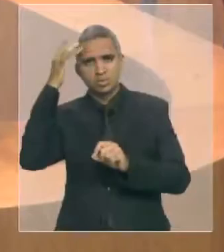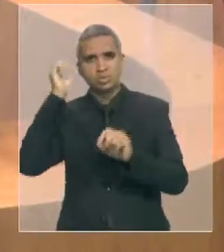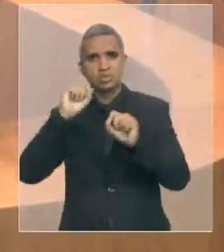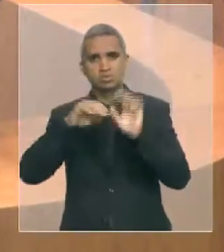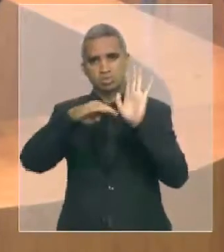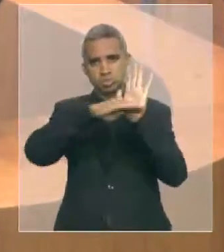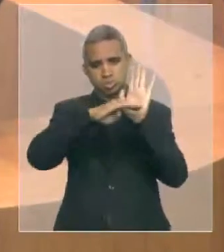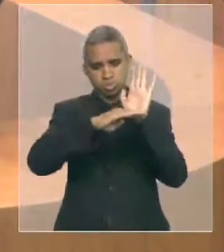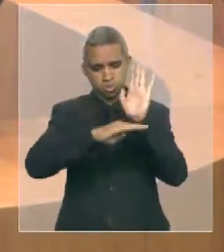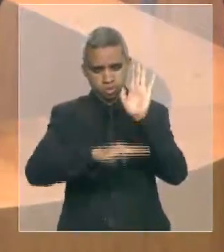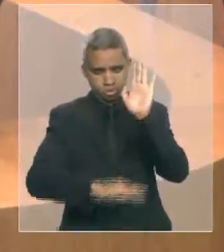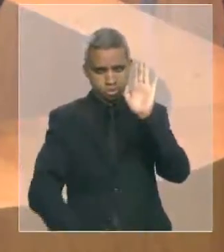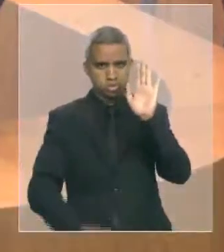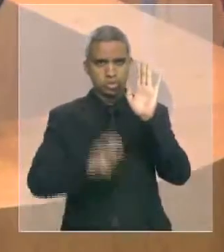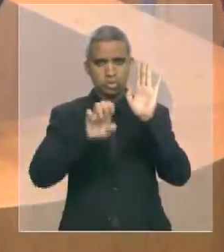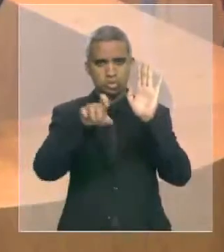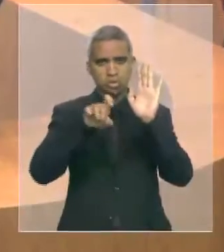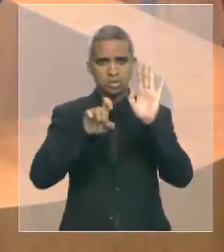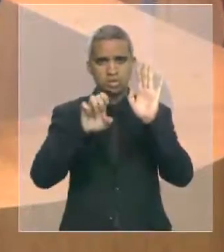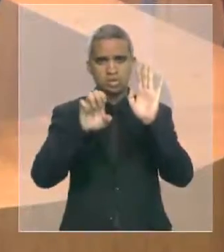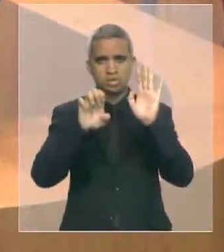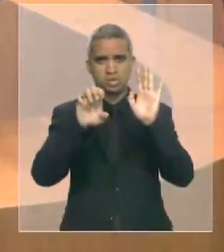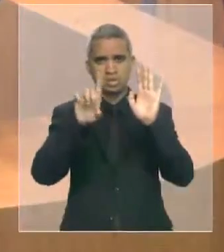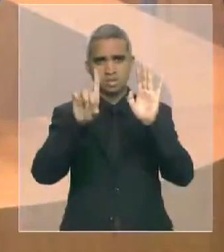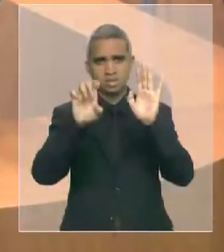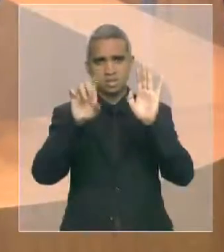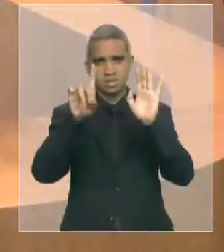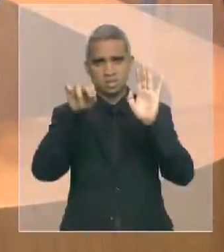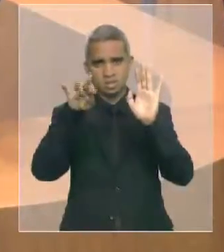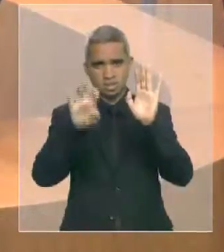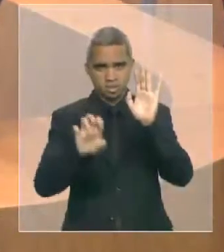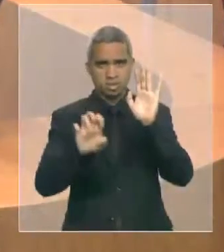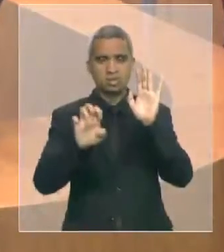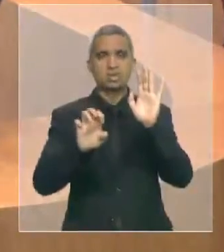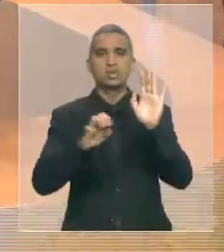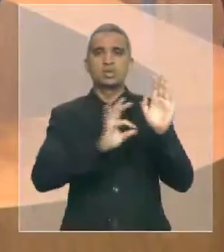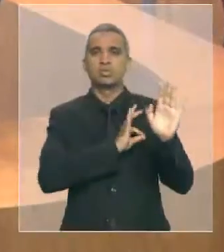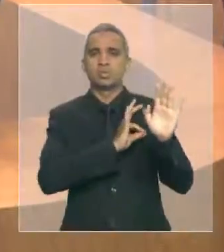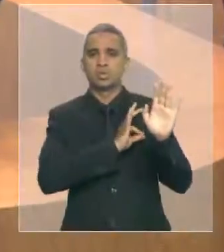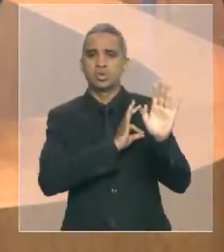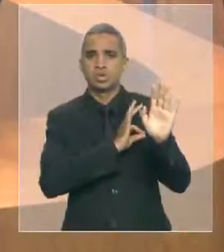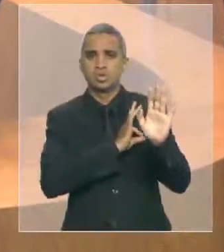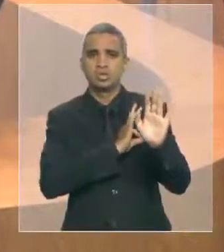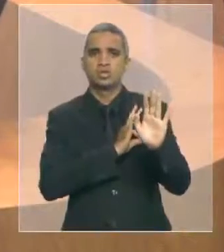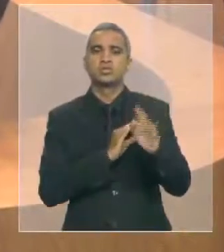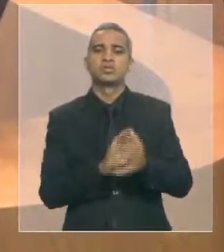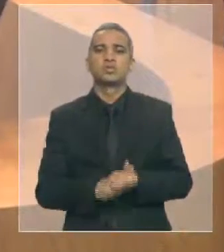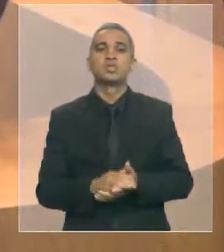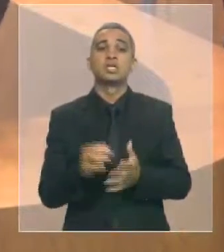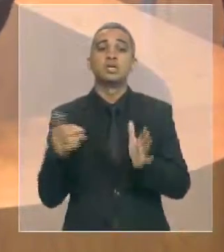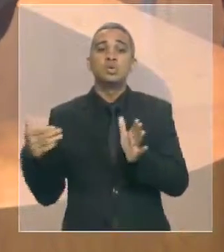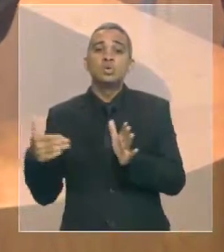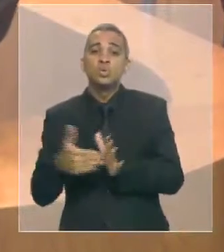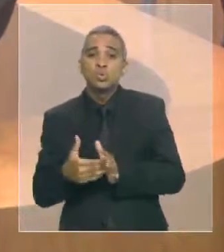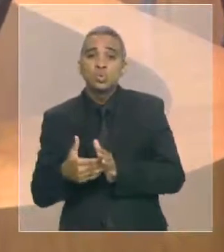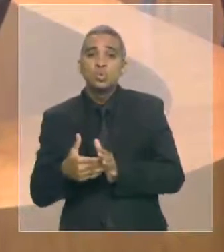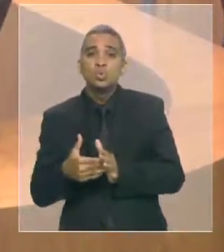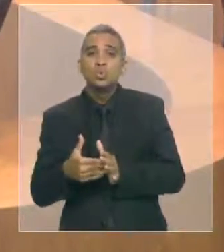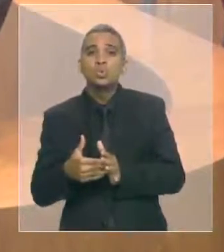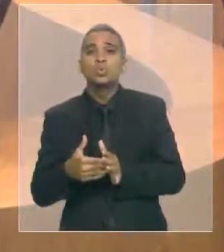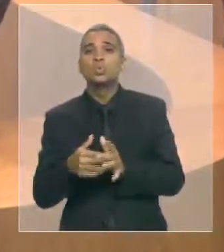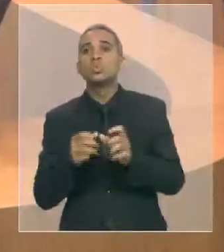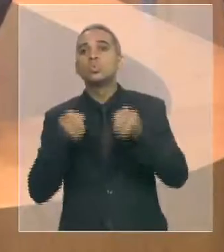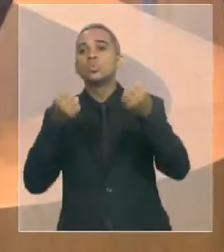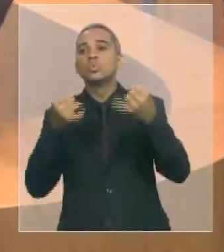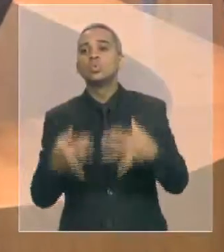o sonho de ingressar e a busca pela terceira chamada, e a última página fala de um negão mais lindo